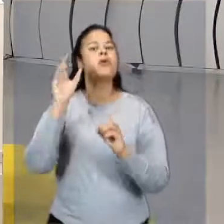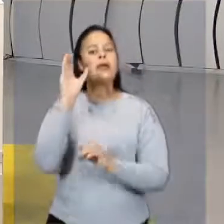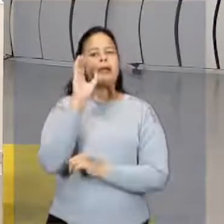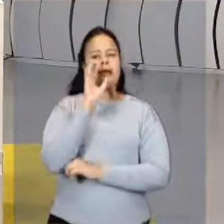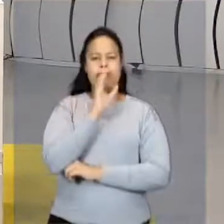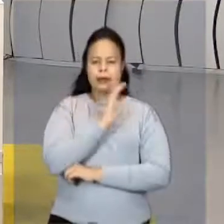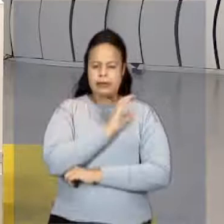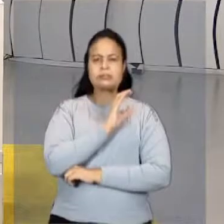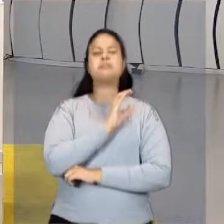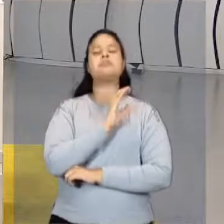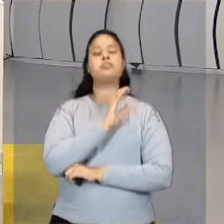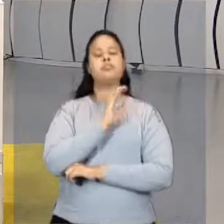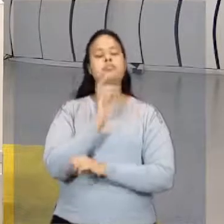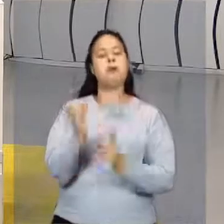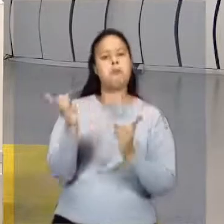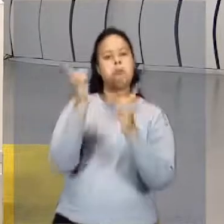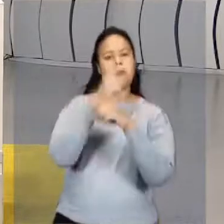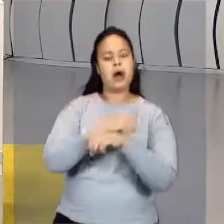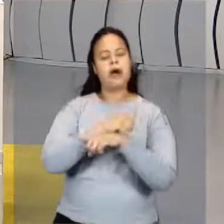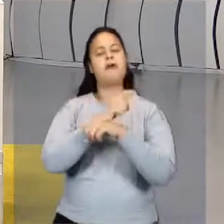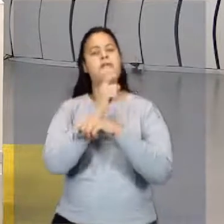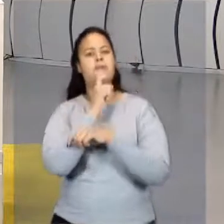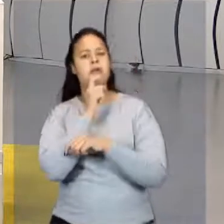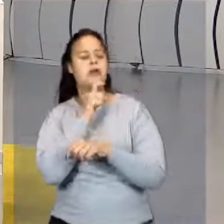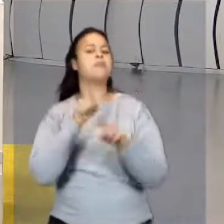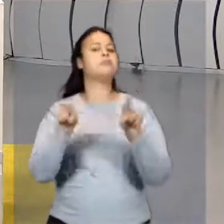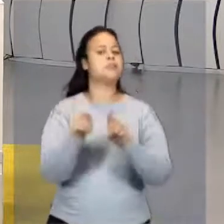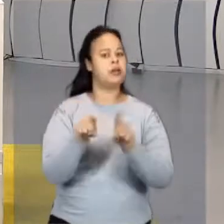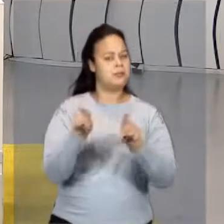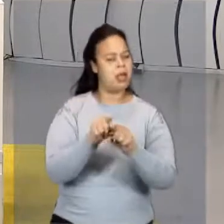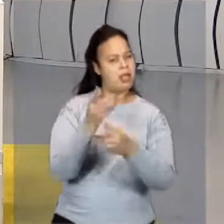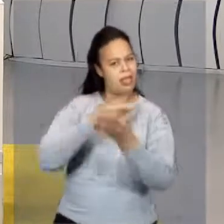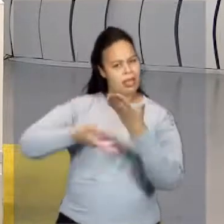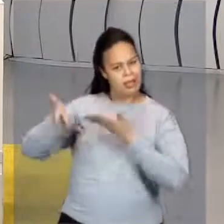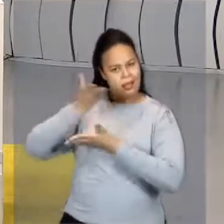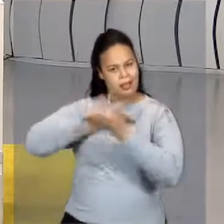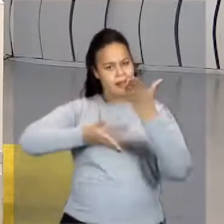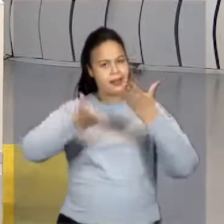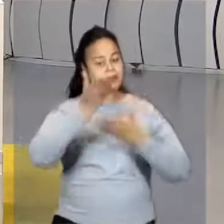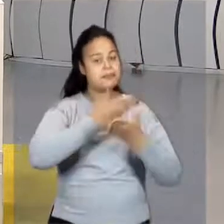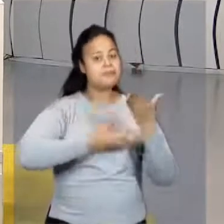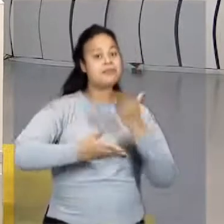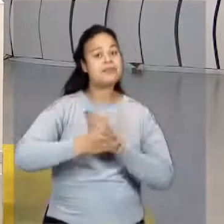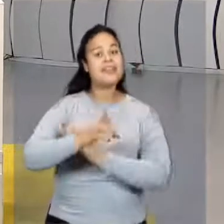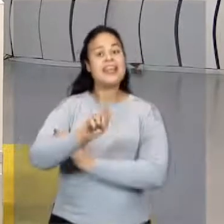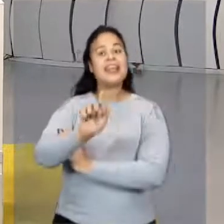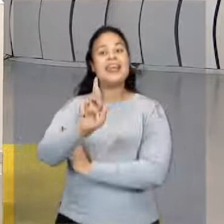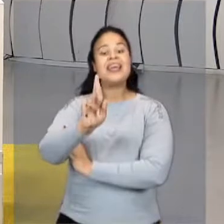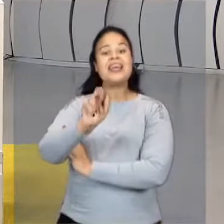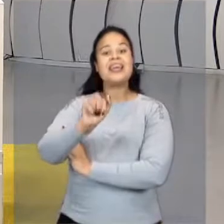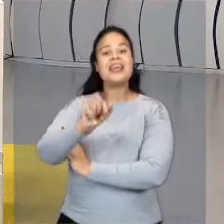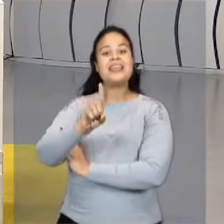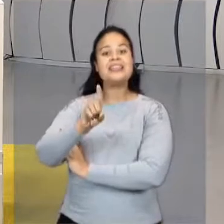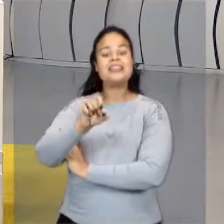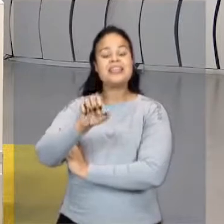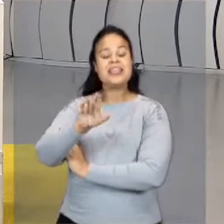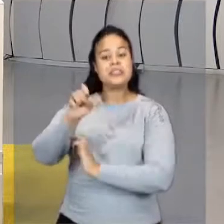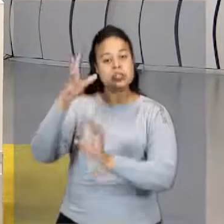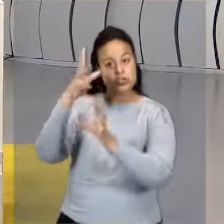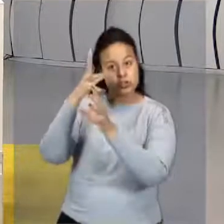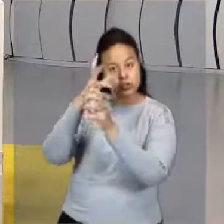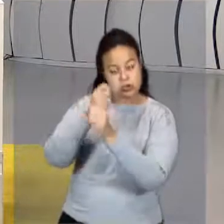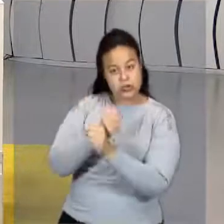estará e vice-versa. Lembrando que grandeza é tudo que pode ser medido ou